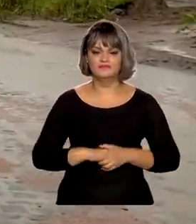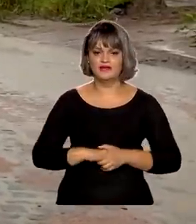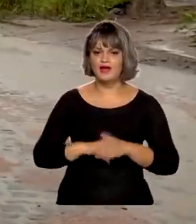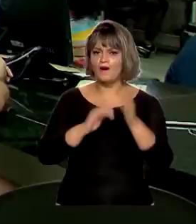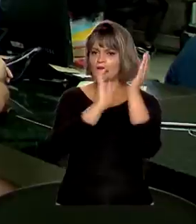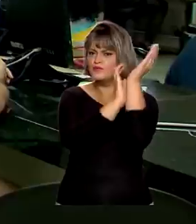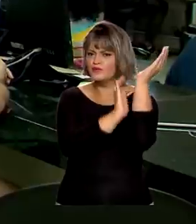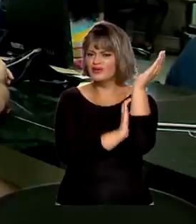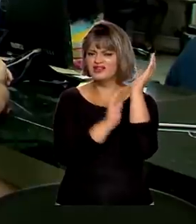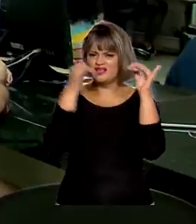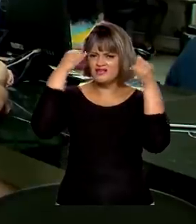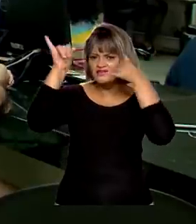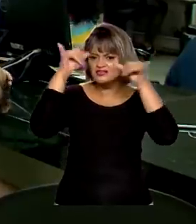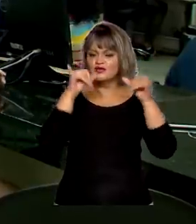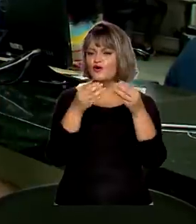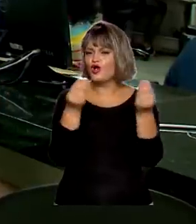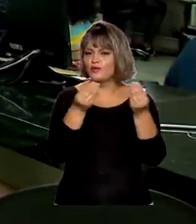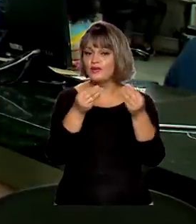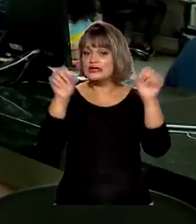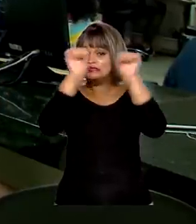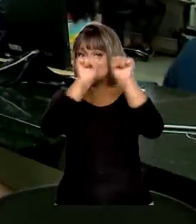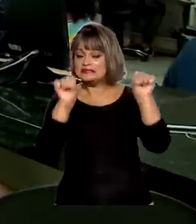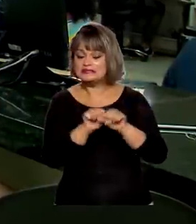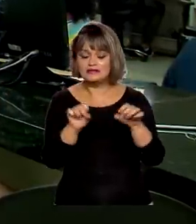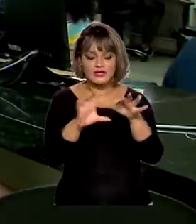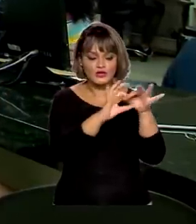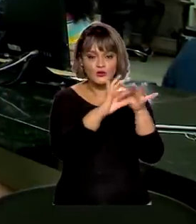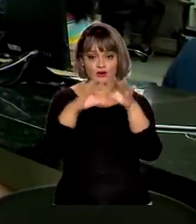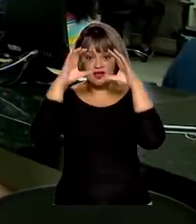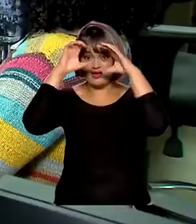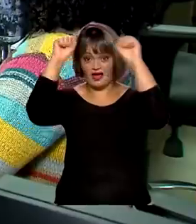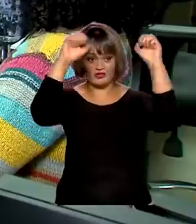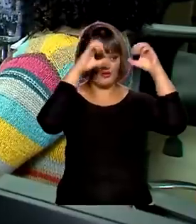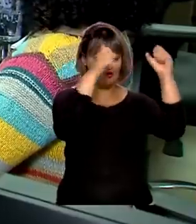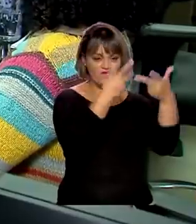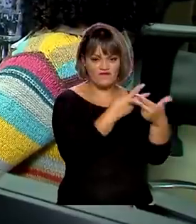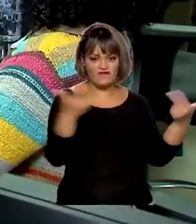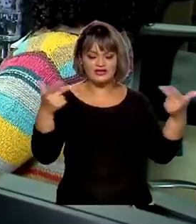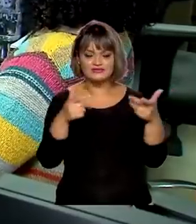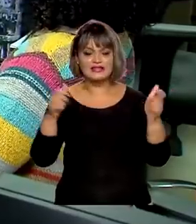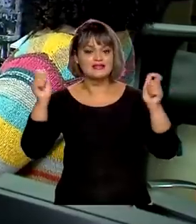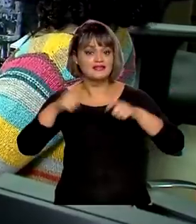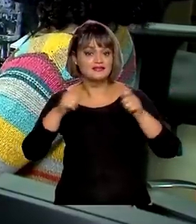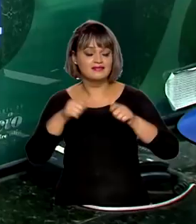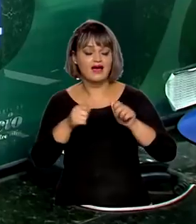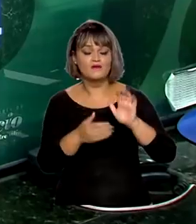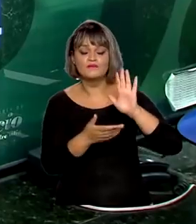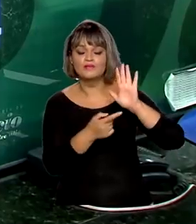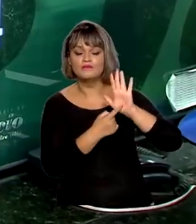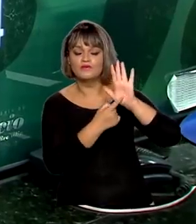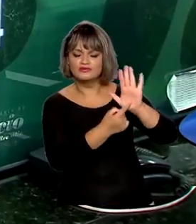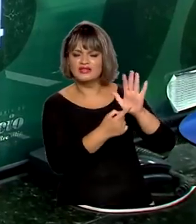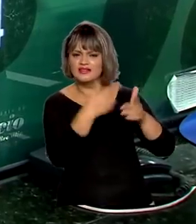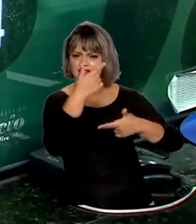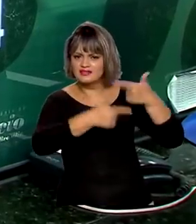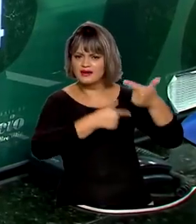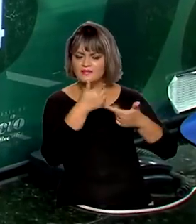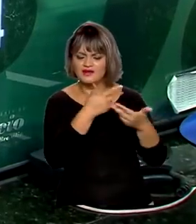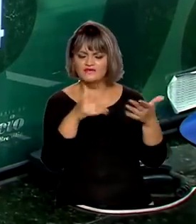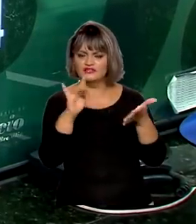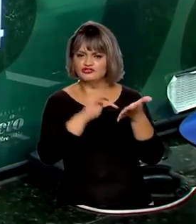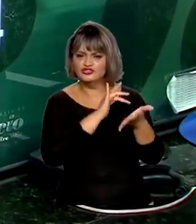burocracia. Novo sistema interliga cartórios brasileiros que vão ter que oferecer consultas e serviços